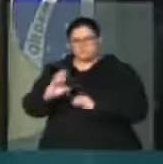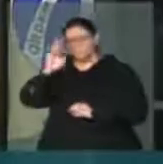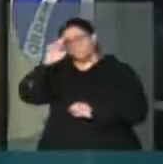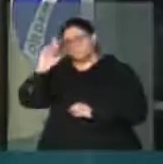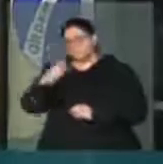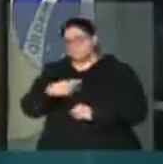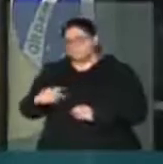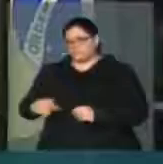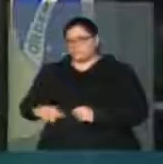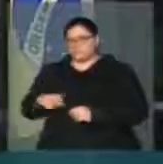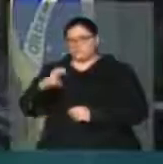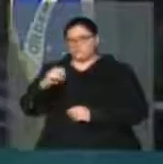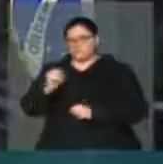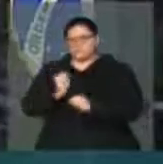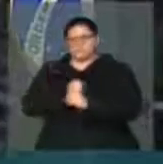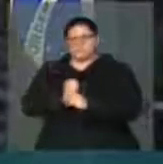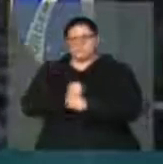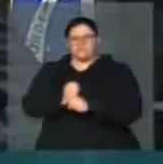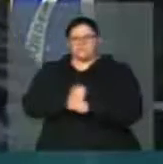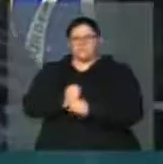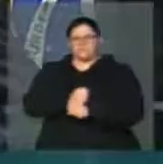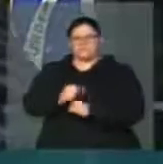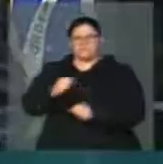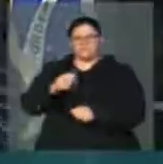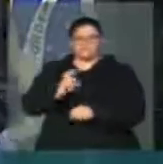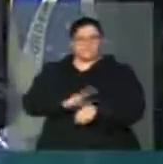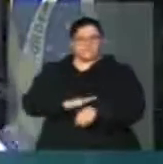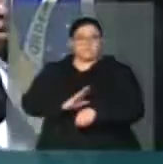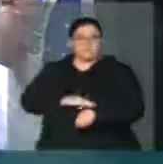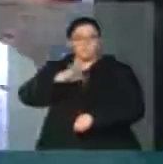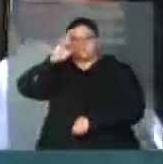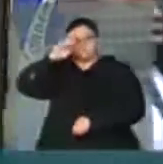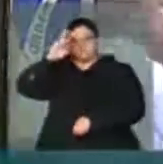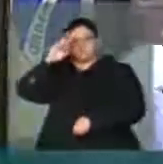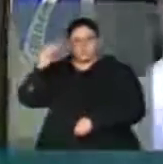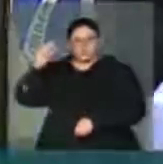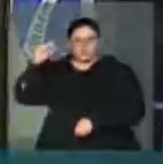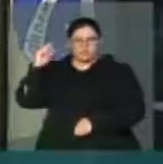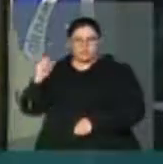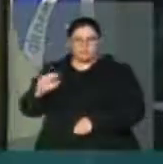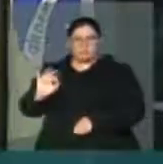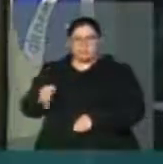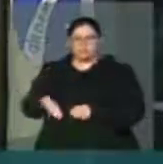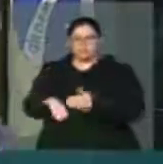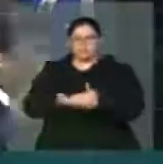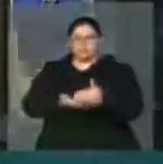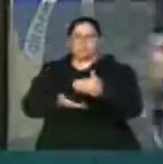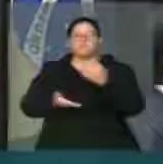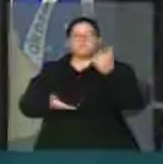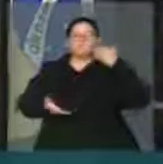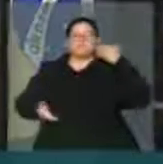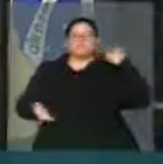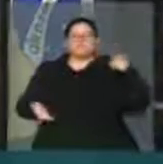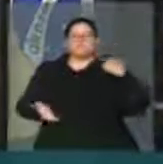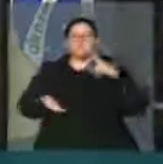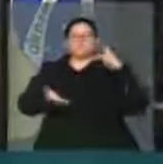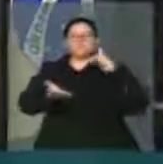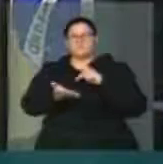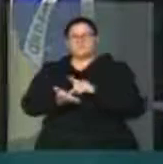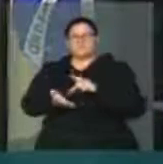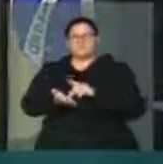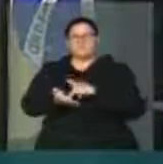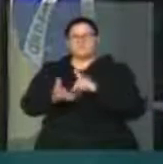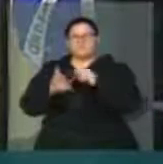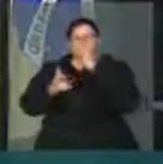anos é uma história, e é uma história de alguém que começou no seu início e de forma meio